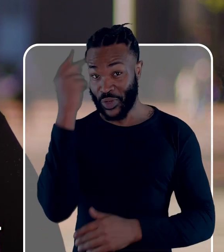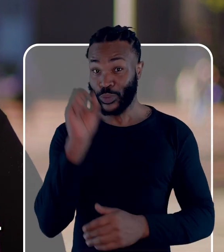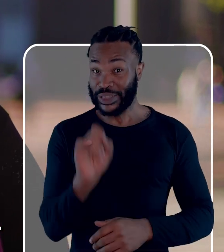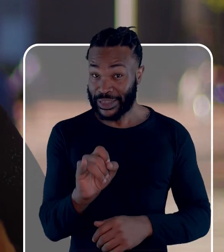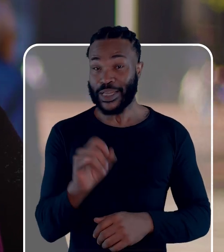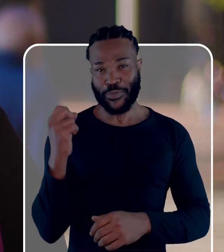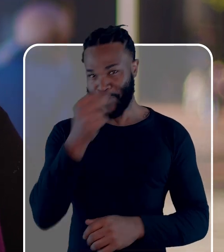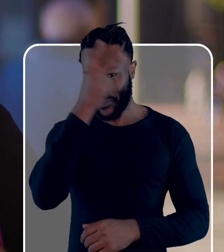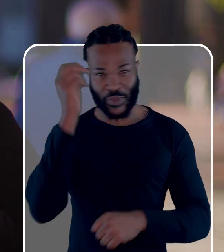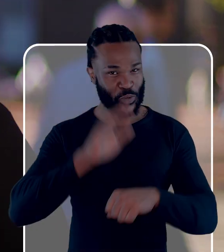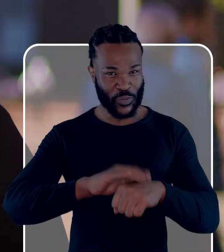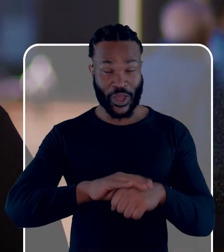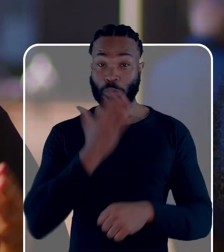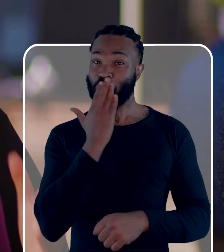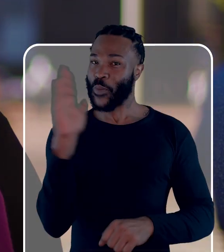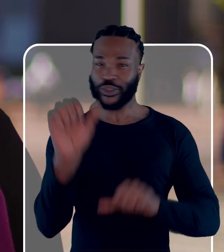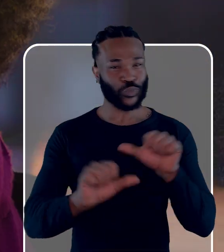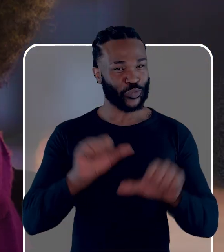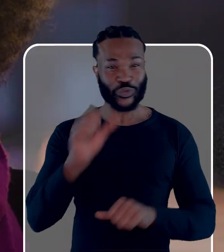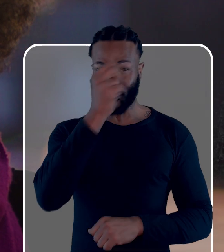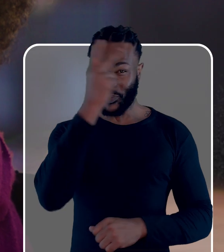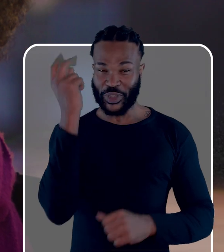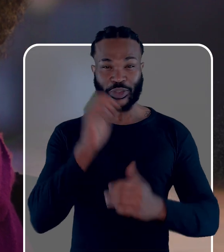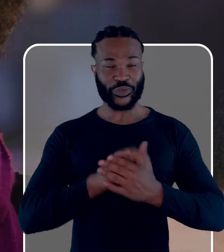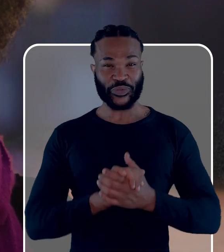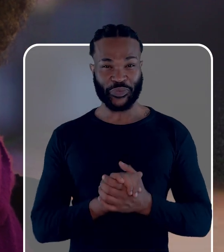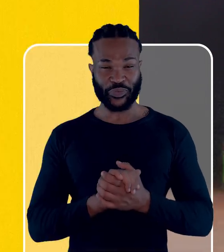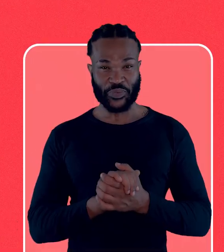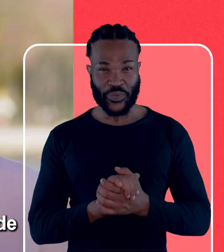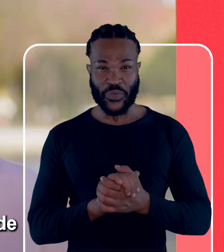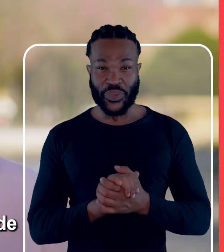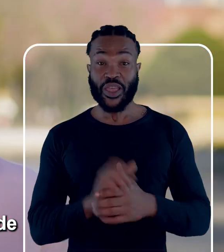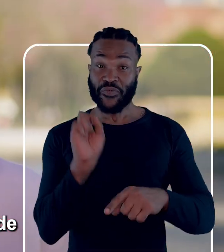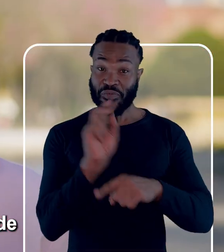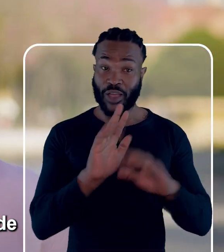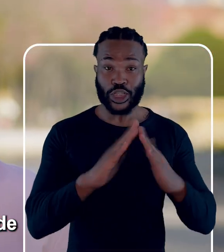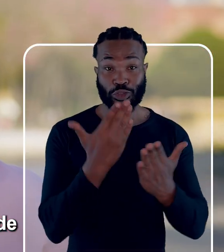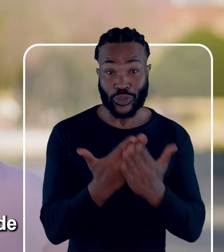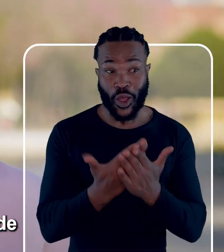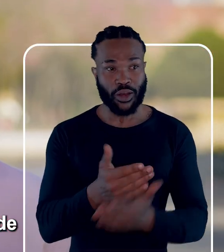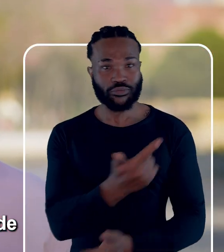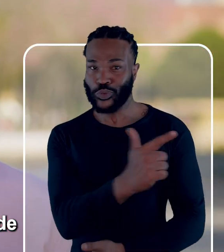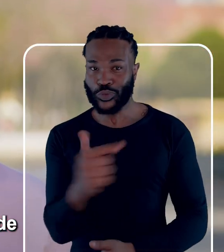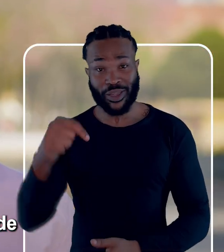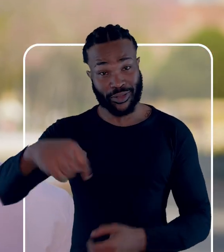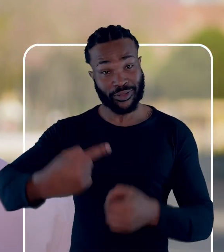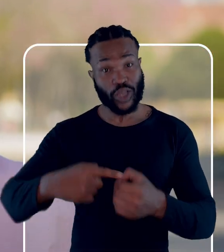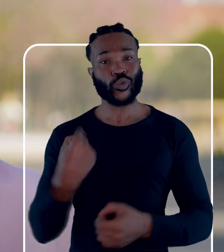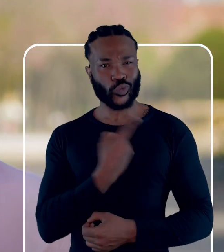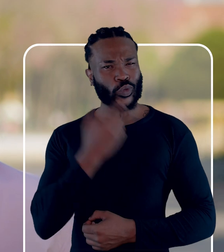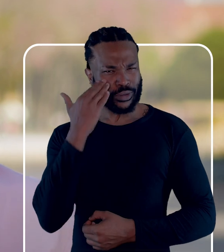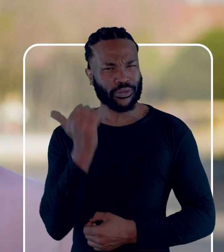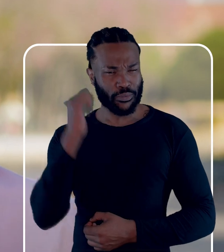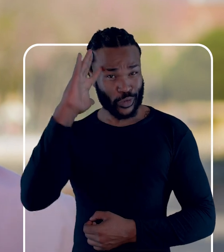prefeito. Se o prefeito não cumpre o que promete, mude de prefeito. Tá faltando vaga em creche na cidade. E